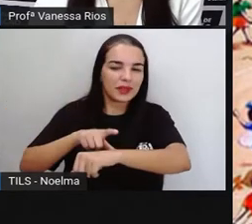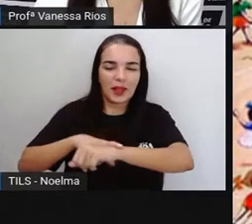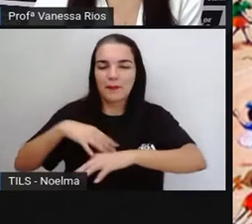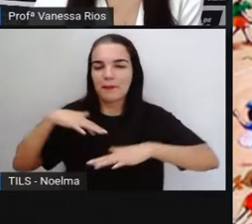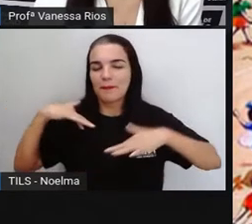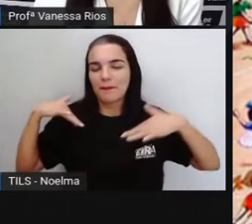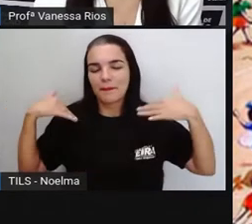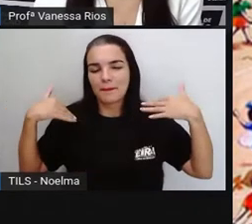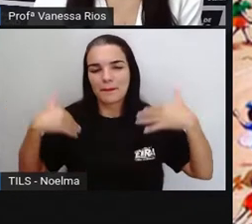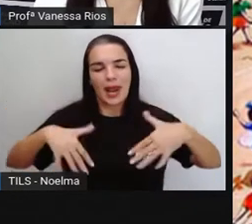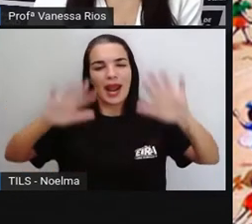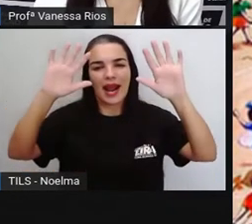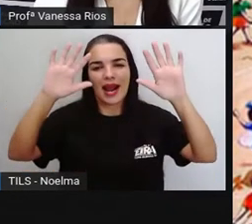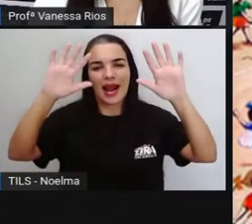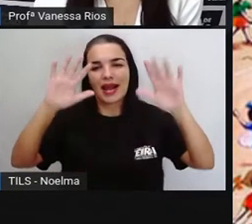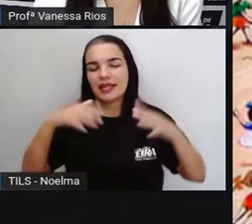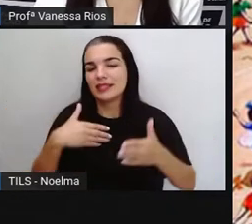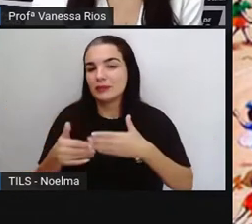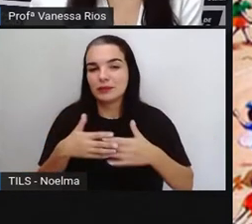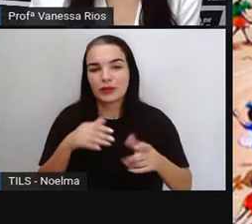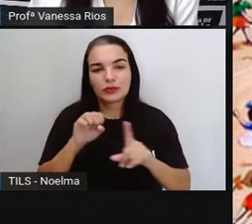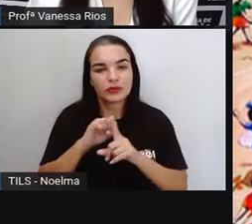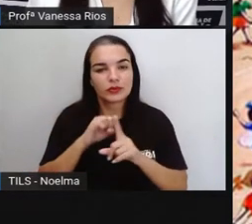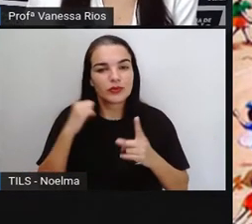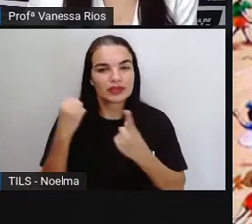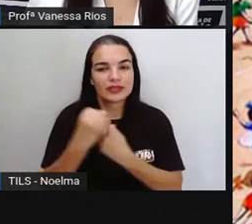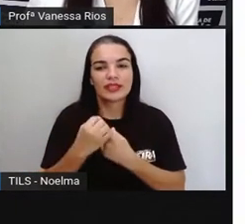social e histórica das pessoas.